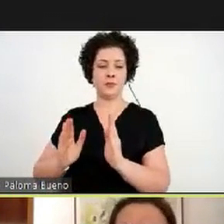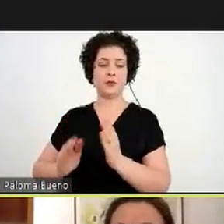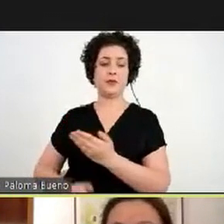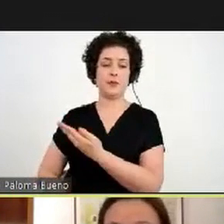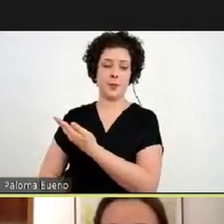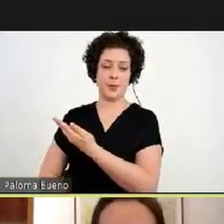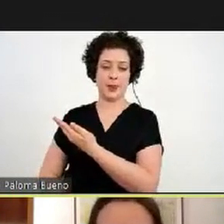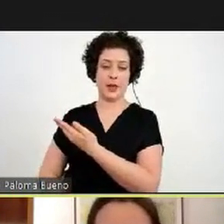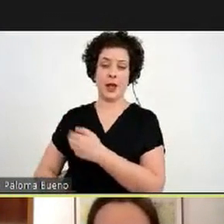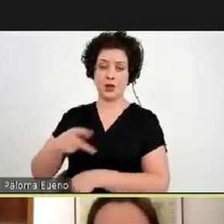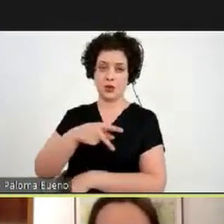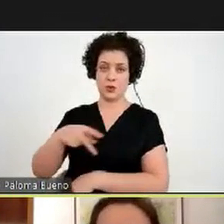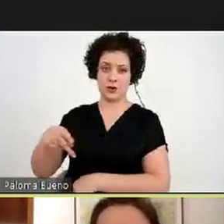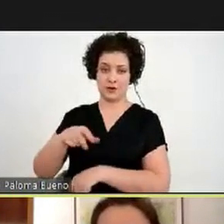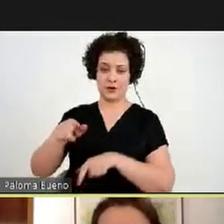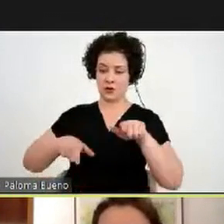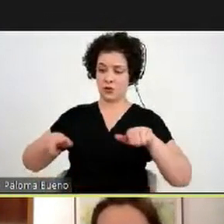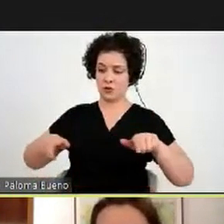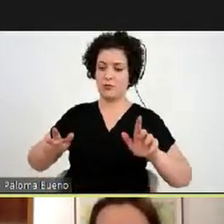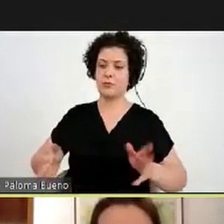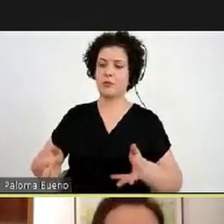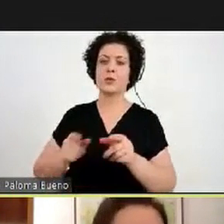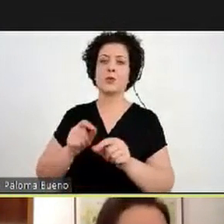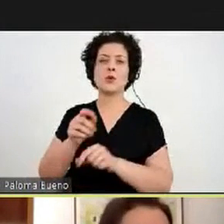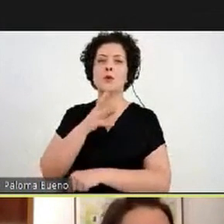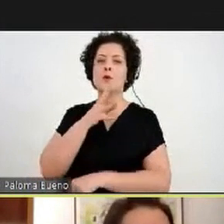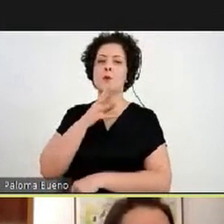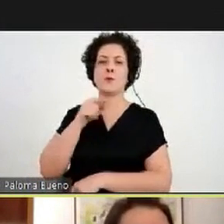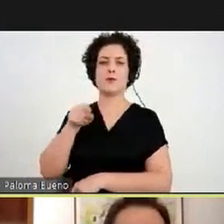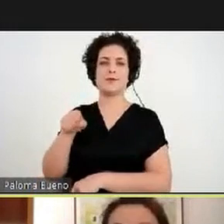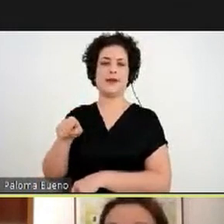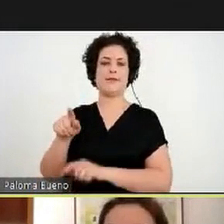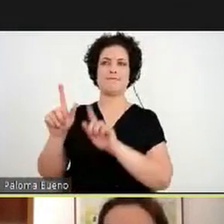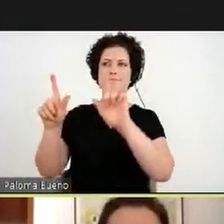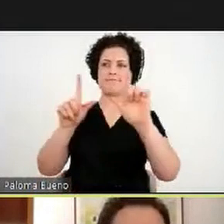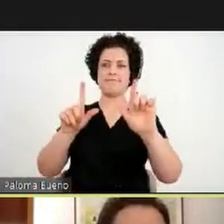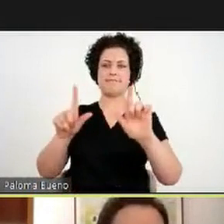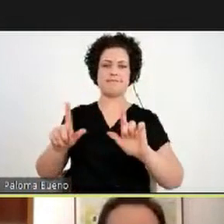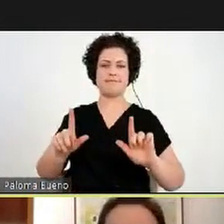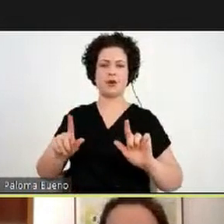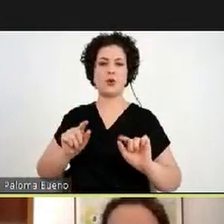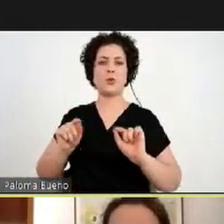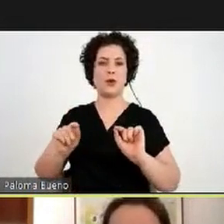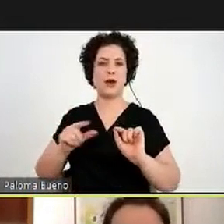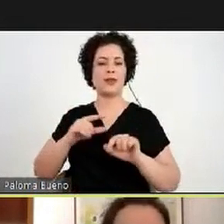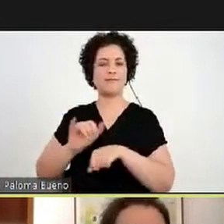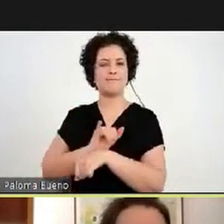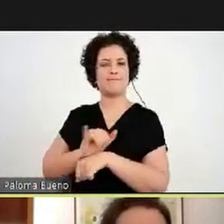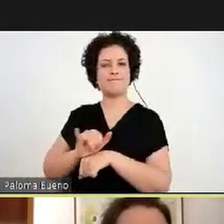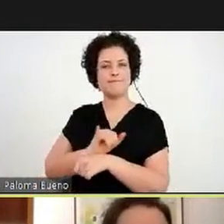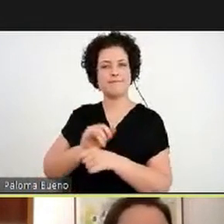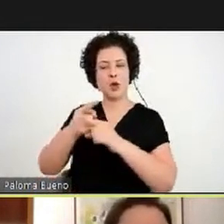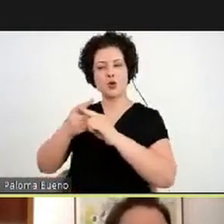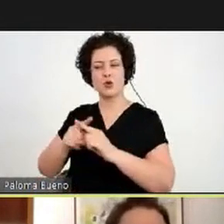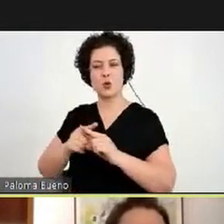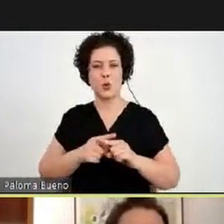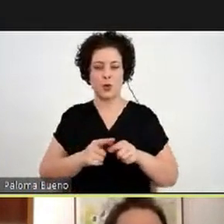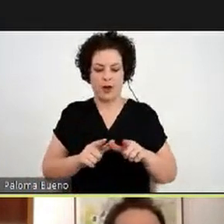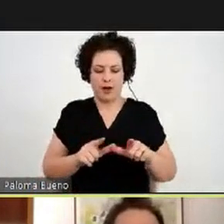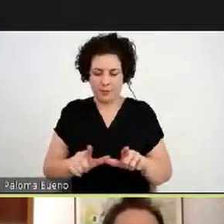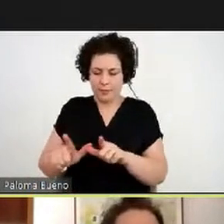e aqui os professores são estimulados a conhecer essa obra por meio de um jogo que tem várias informações em fichas,